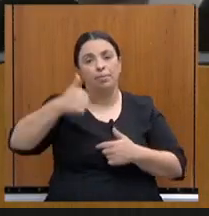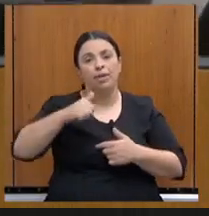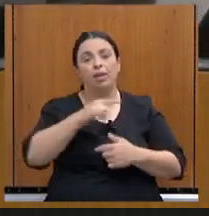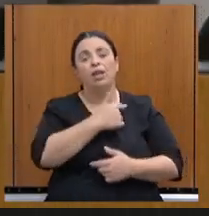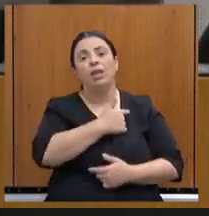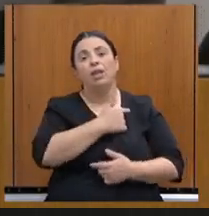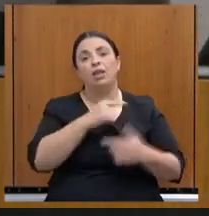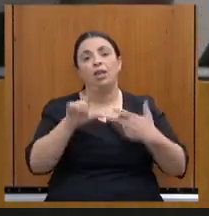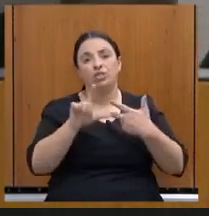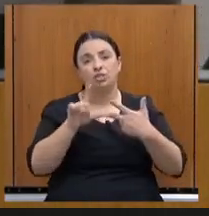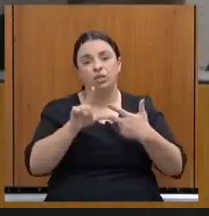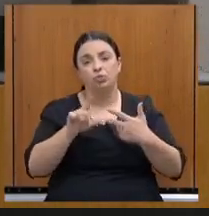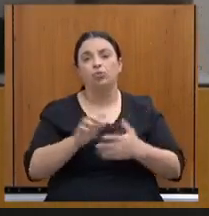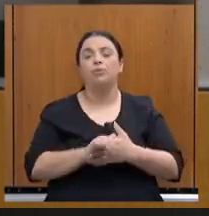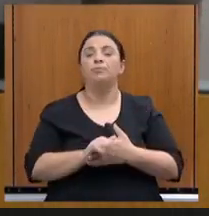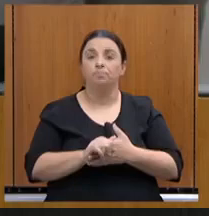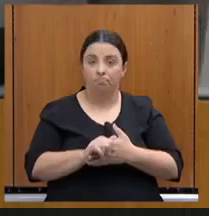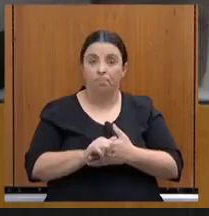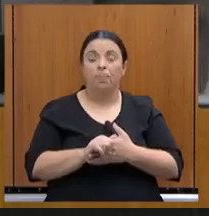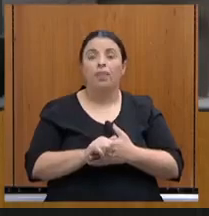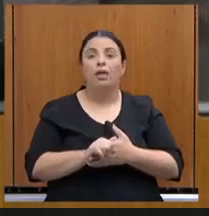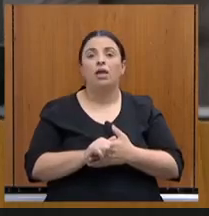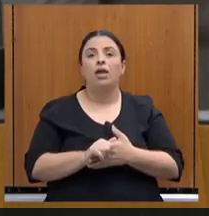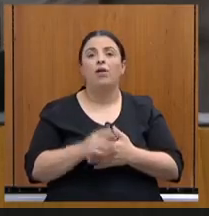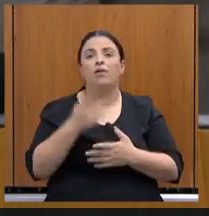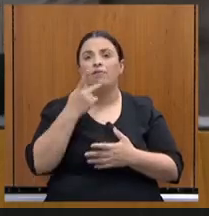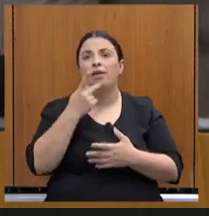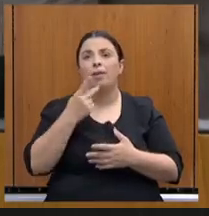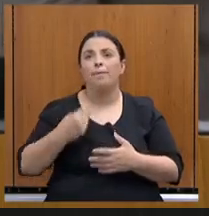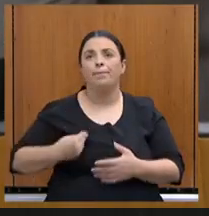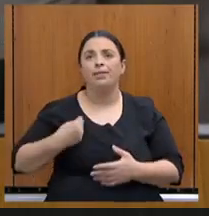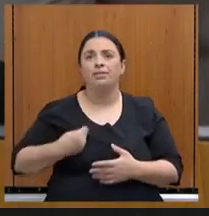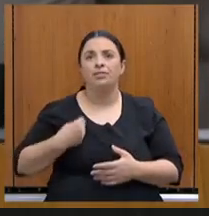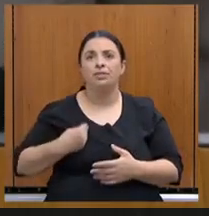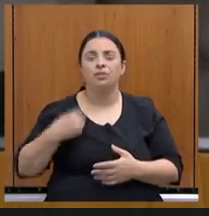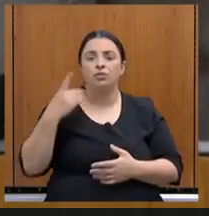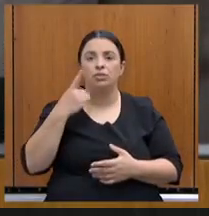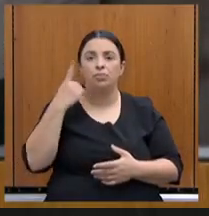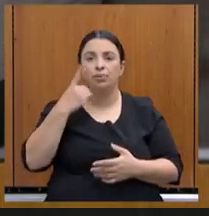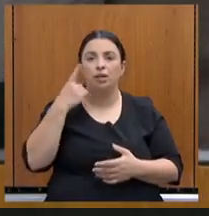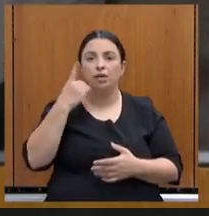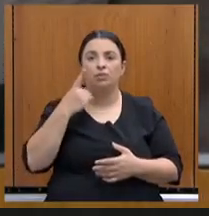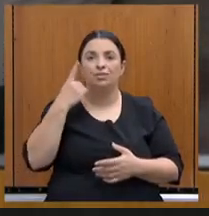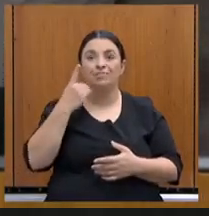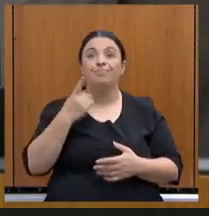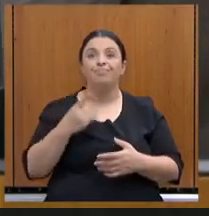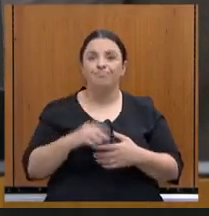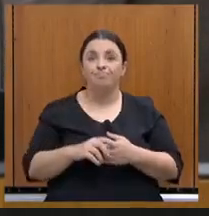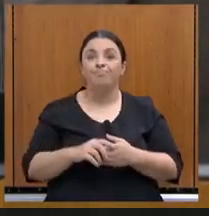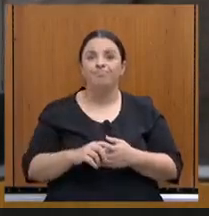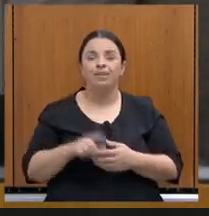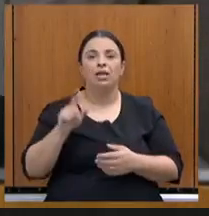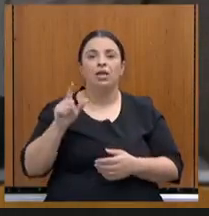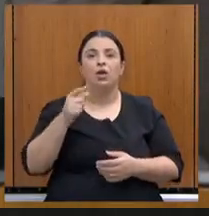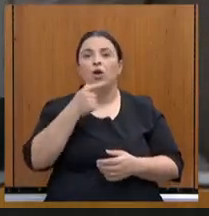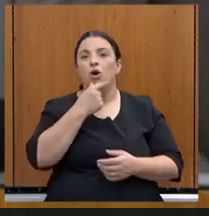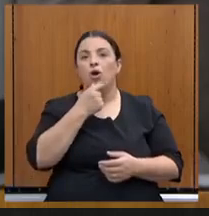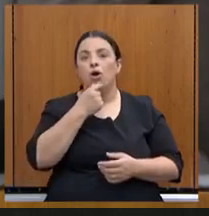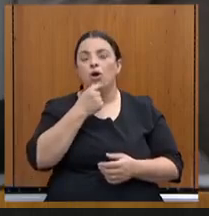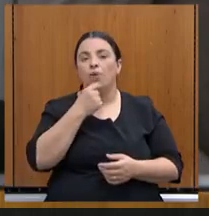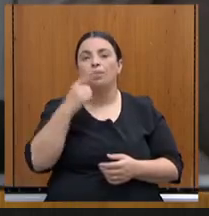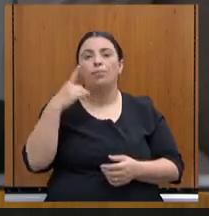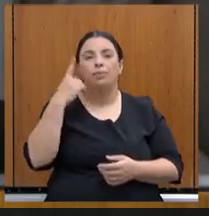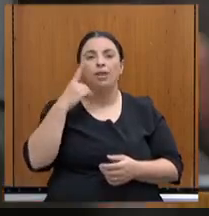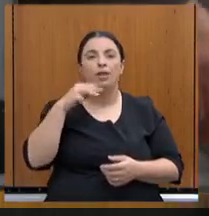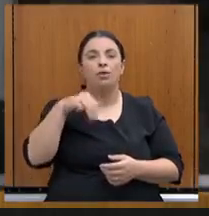registre-se a presença dos deputados, eu vou começar com muita honra, a presença do deputado Mauro Tramonte à